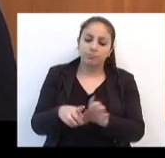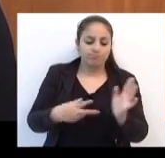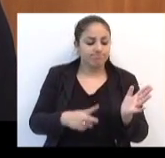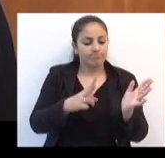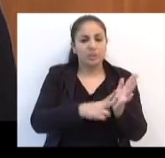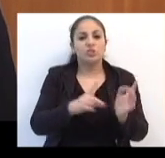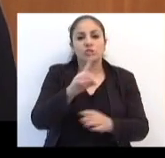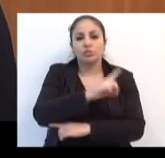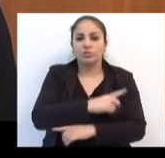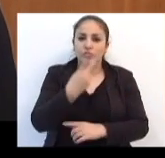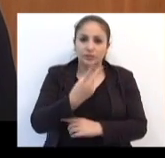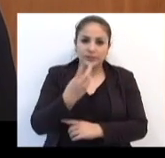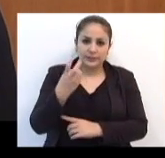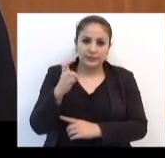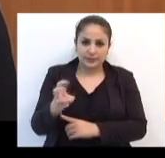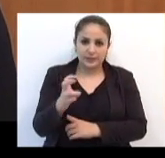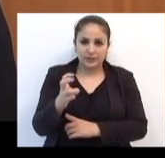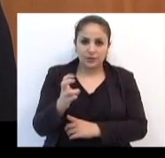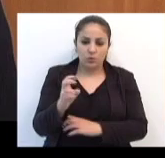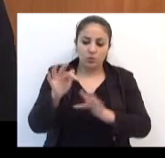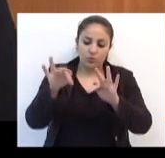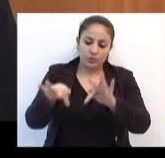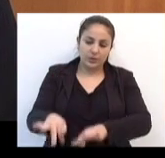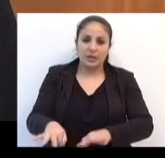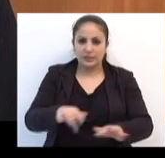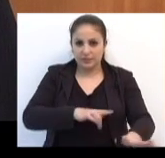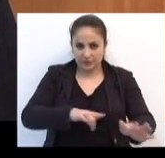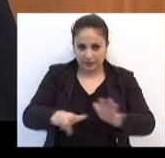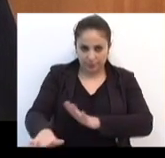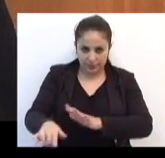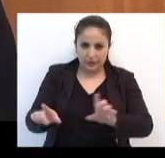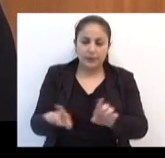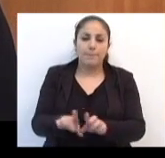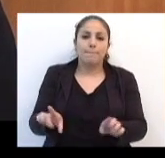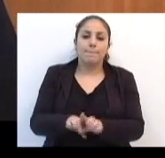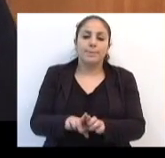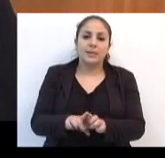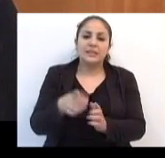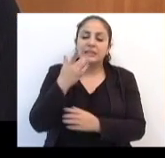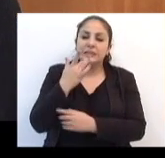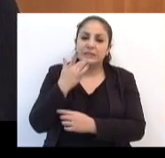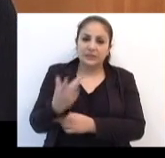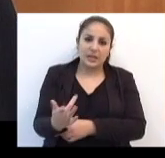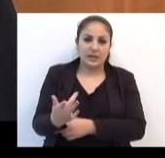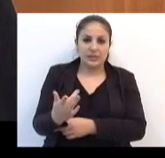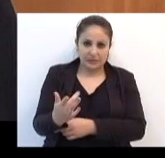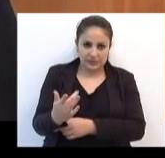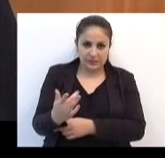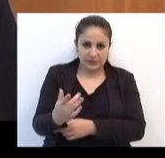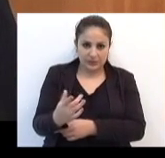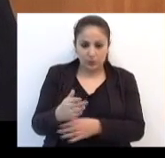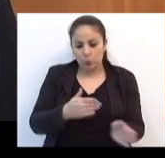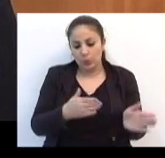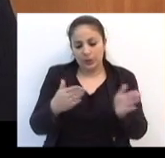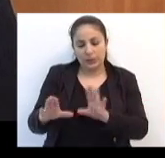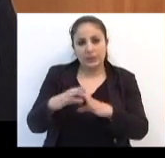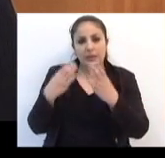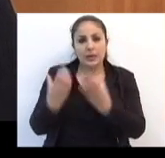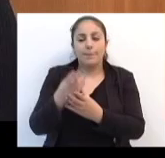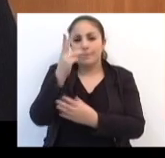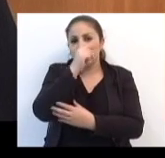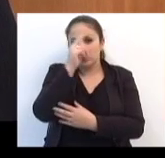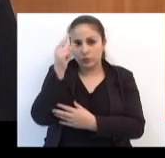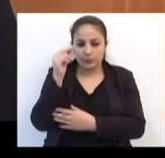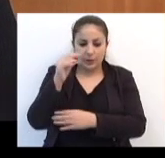chamo a atenção no dia 25, que é o dia do encerramento. Especialmente à tarde, a partir das 14 horas, ao lado da Câmara Municipal, no